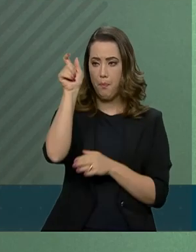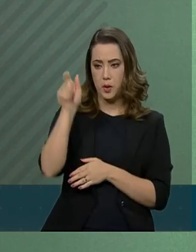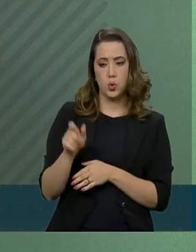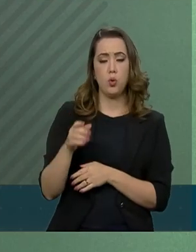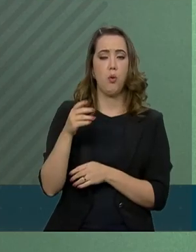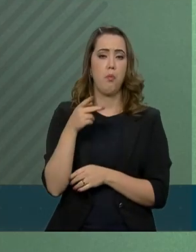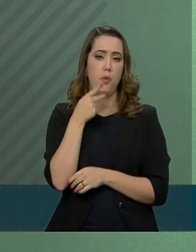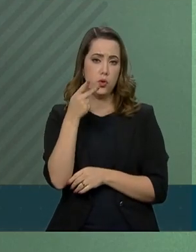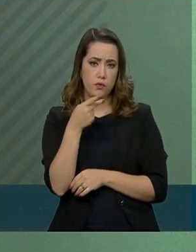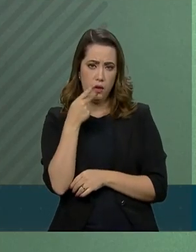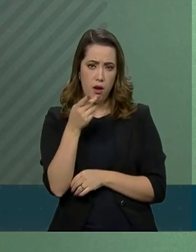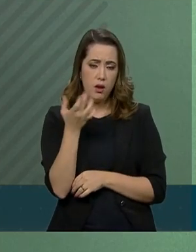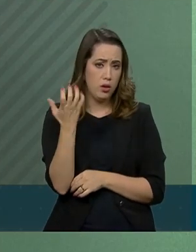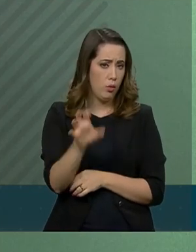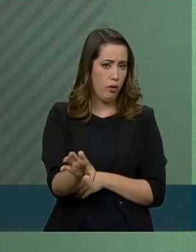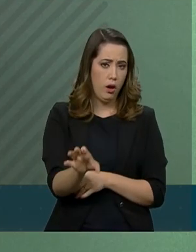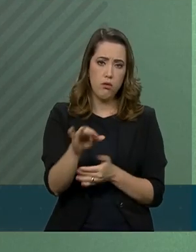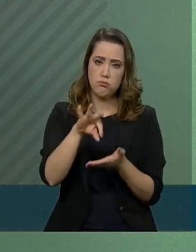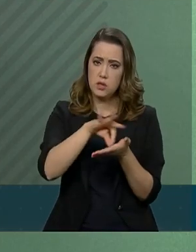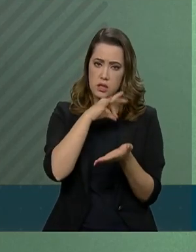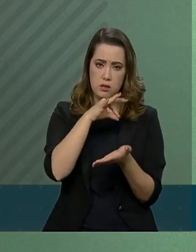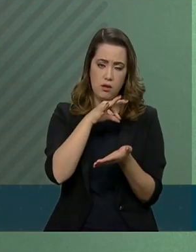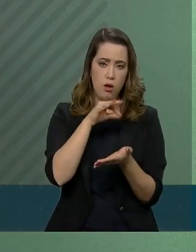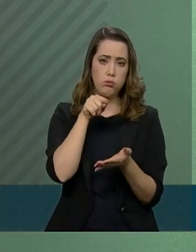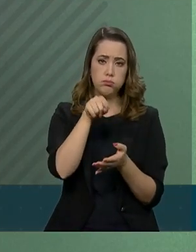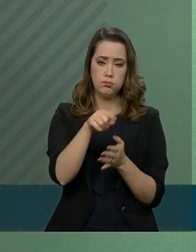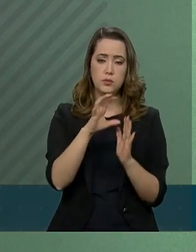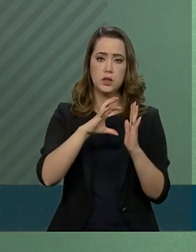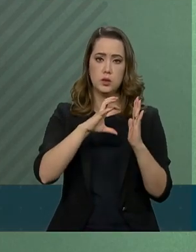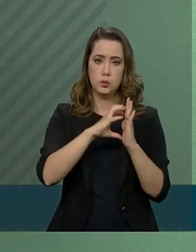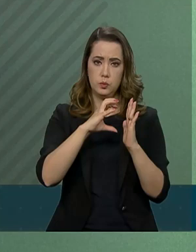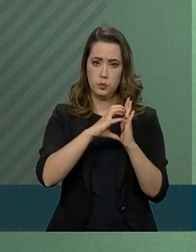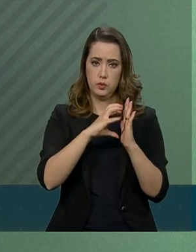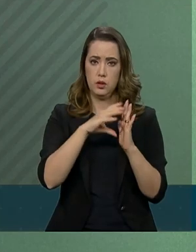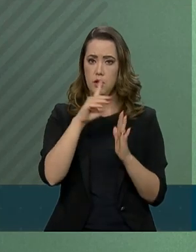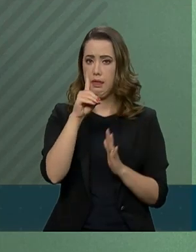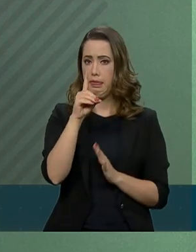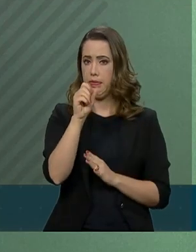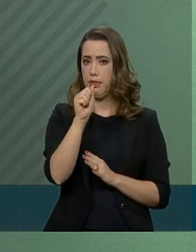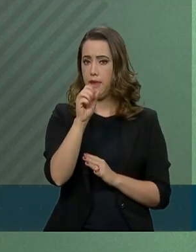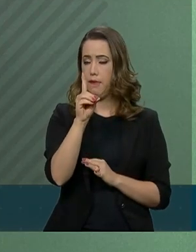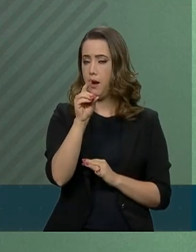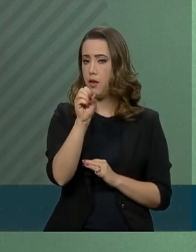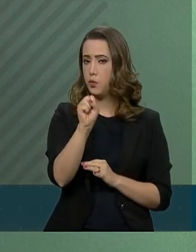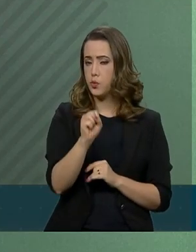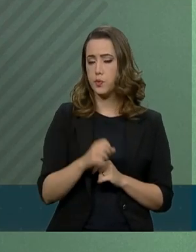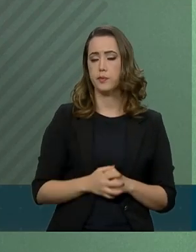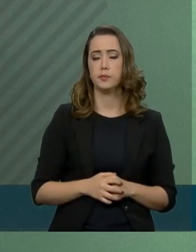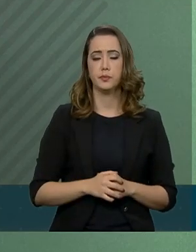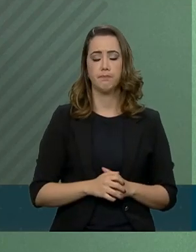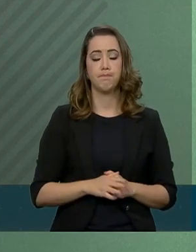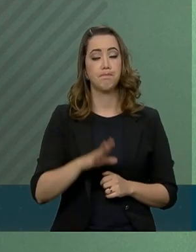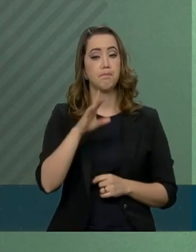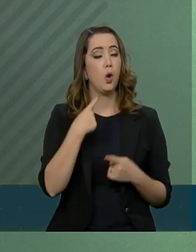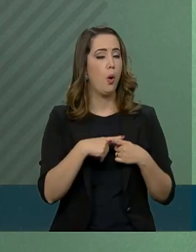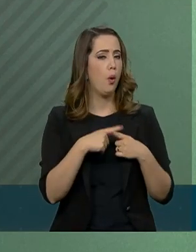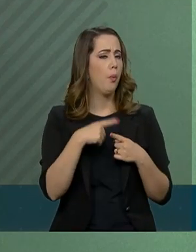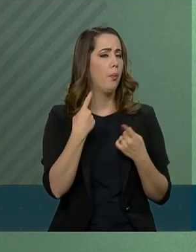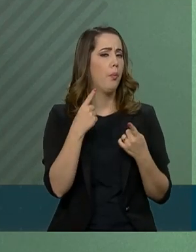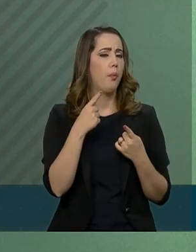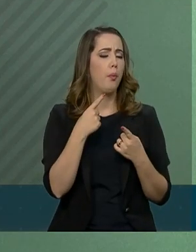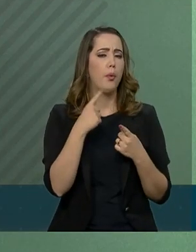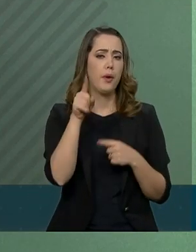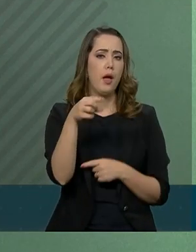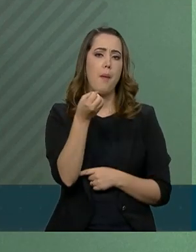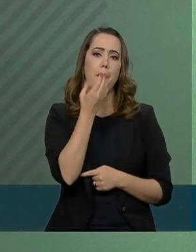solicitação de cancelamento do seu cadastro a qualquer tempo. Os principais benefícios ao bom